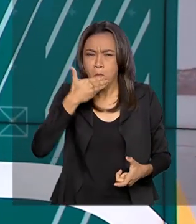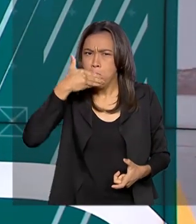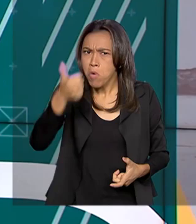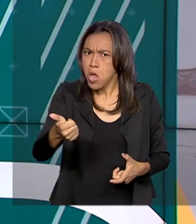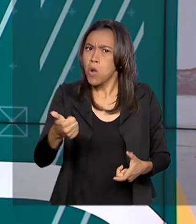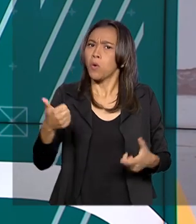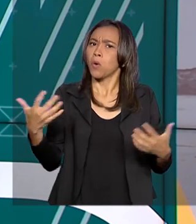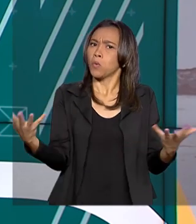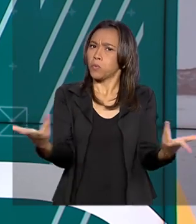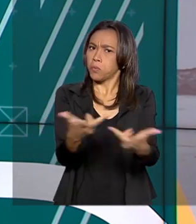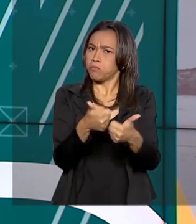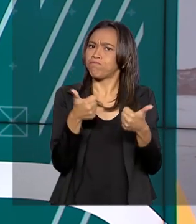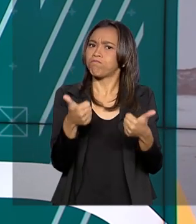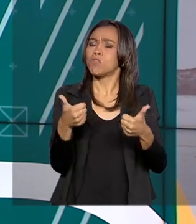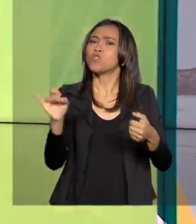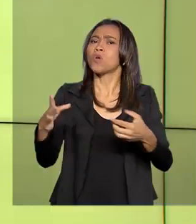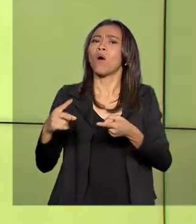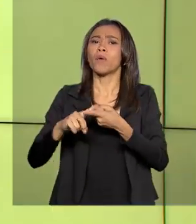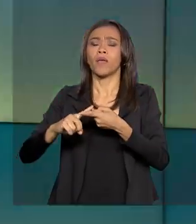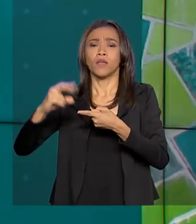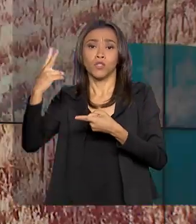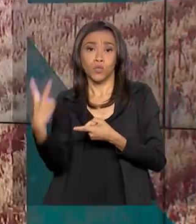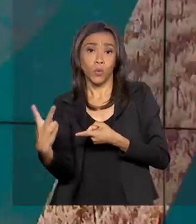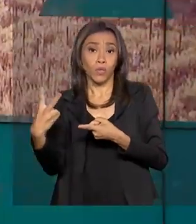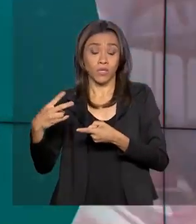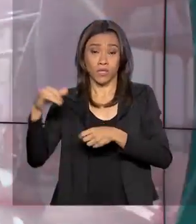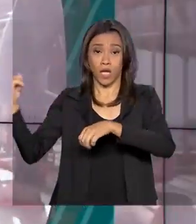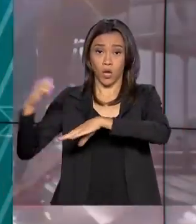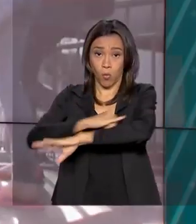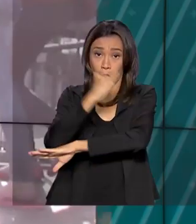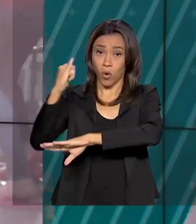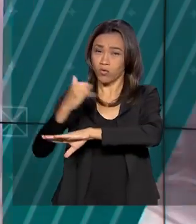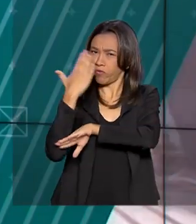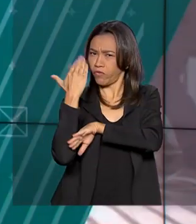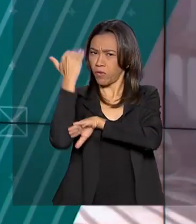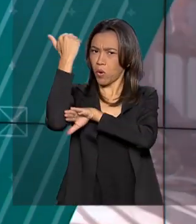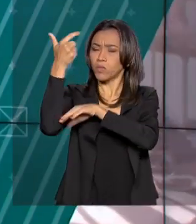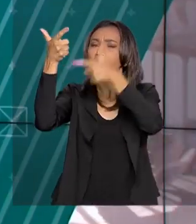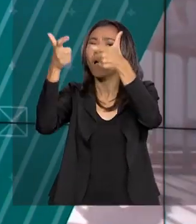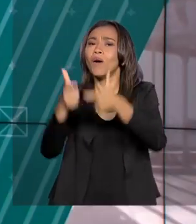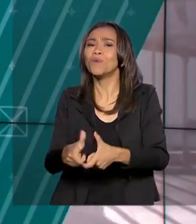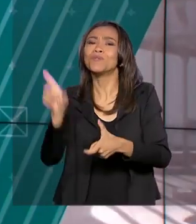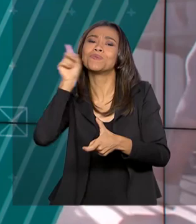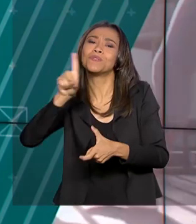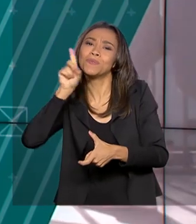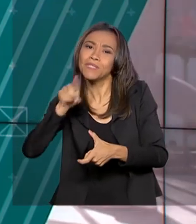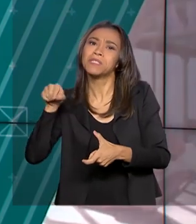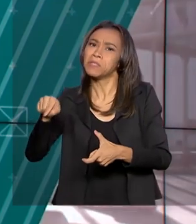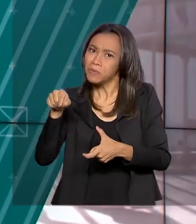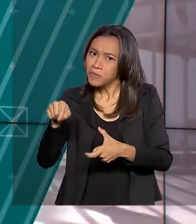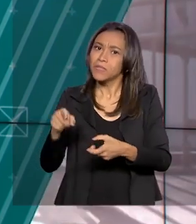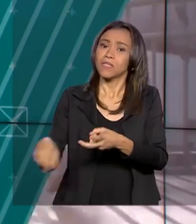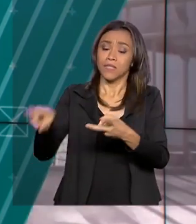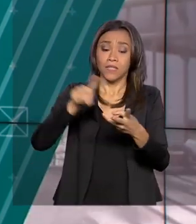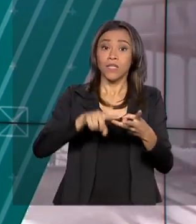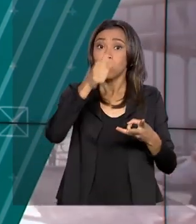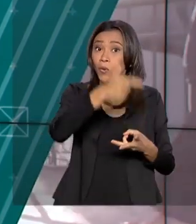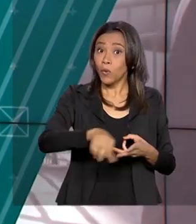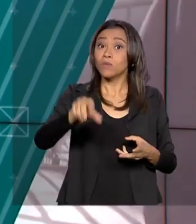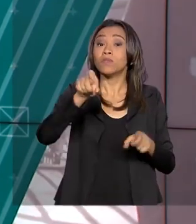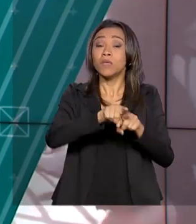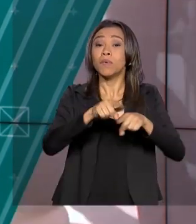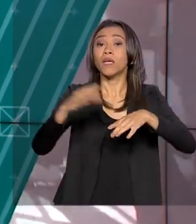desempenho, ficando atrás apenas dos aeroportos de Detroit e Mineápolis, nos Estados Unidos, e também de Istambul, na